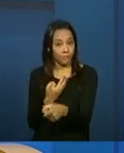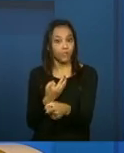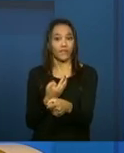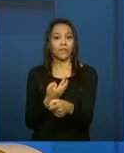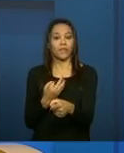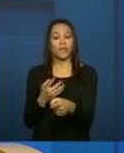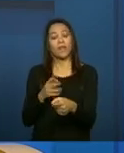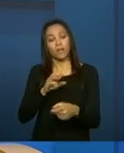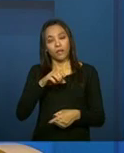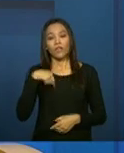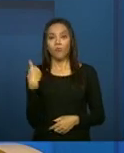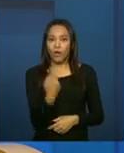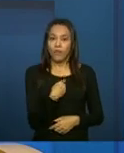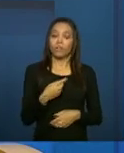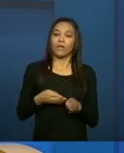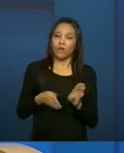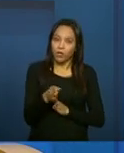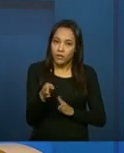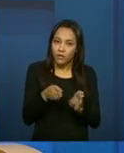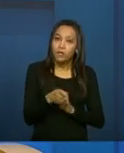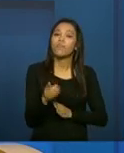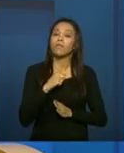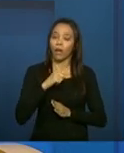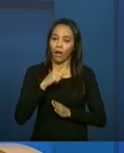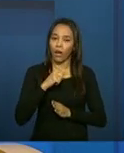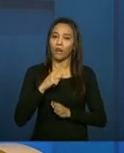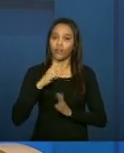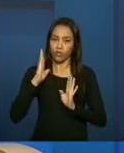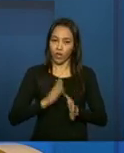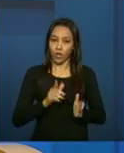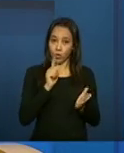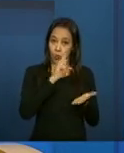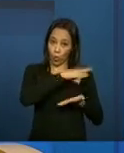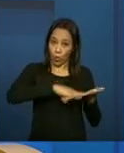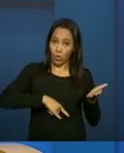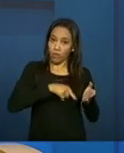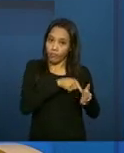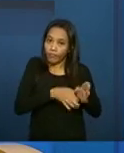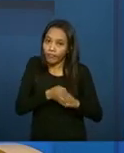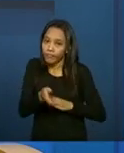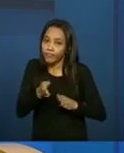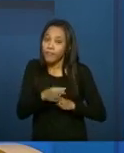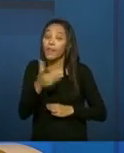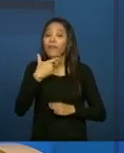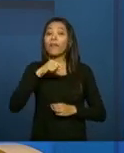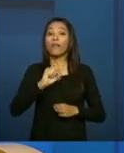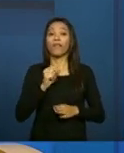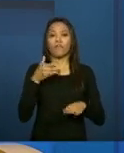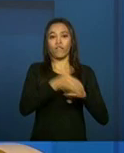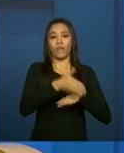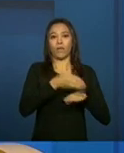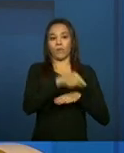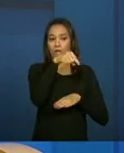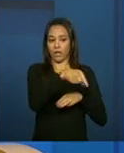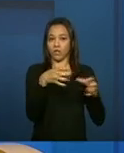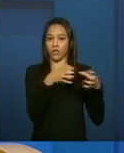recomenda, existe essa orientação formal de que os usuários do serviço de convivência, antes, passem